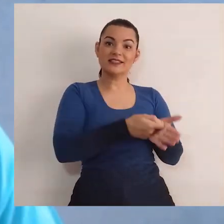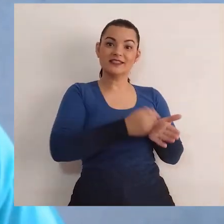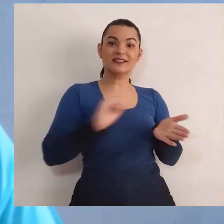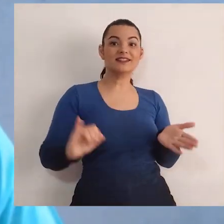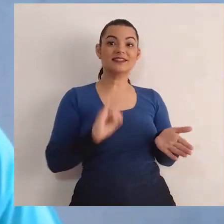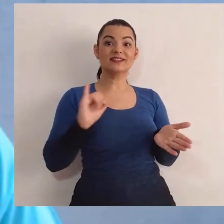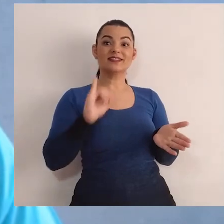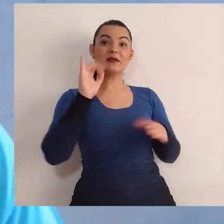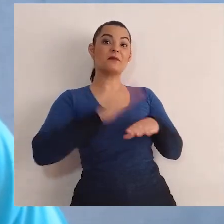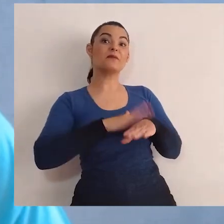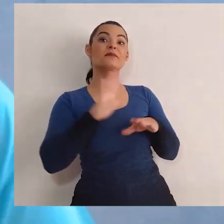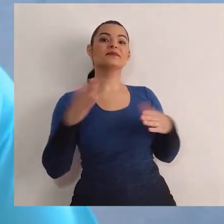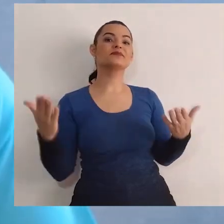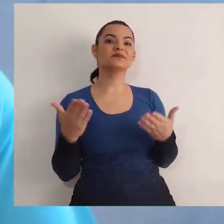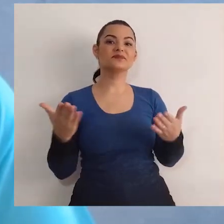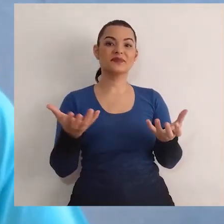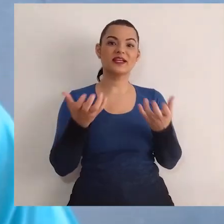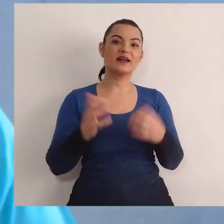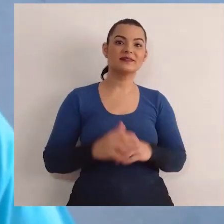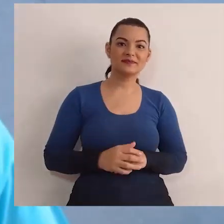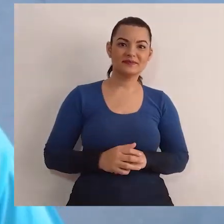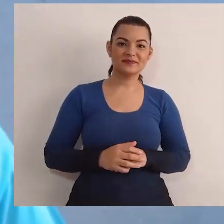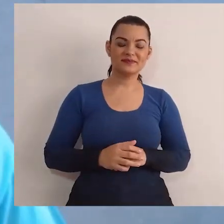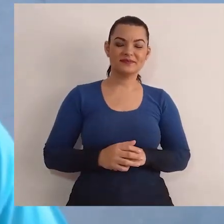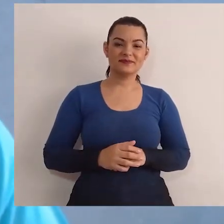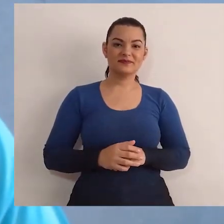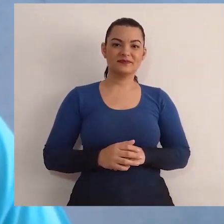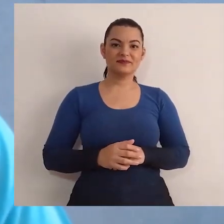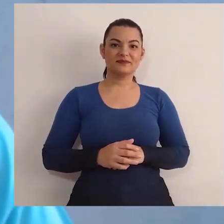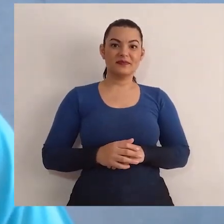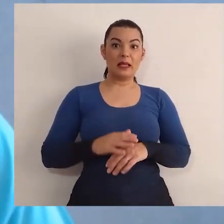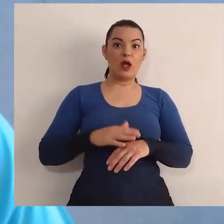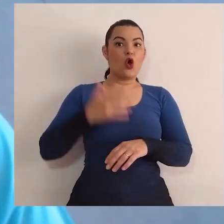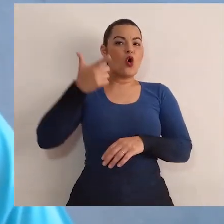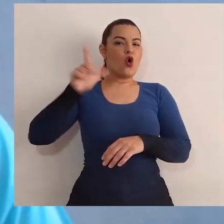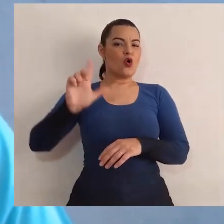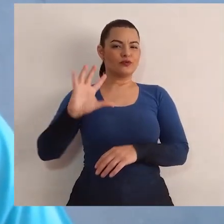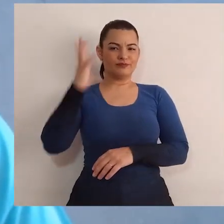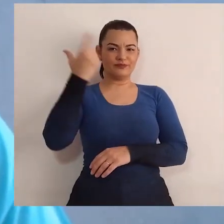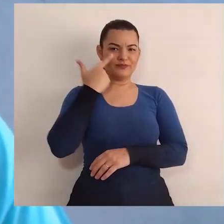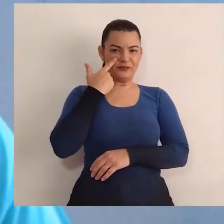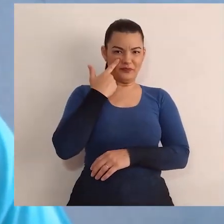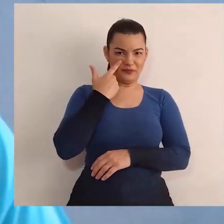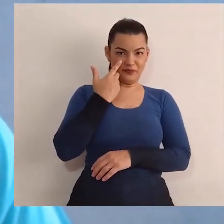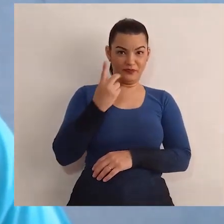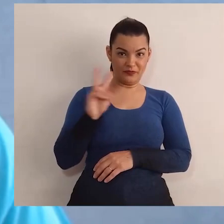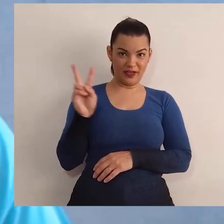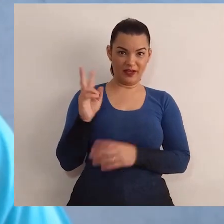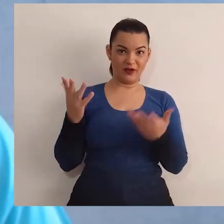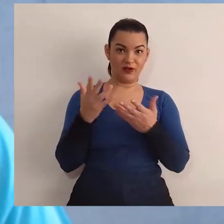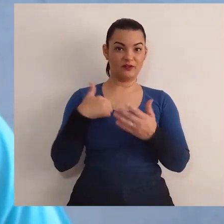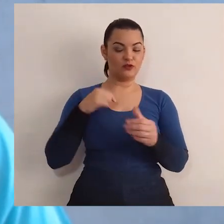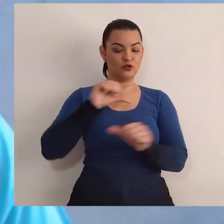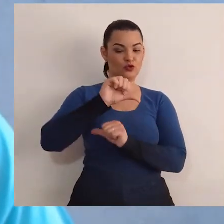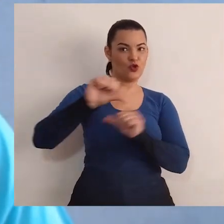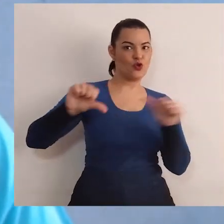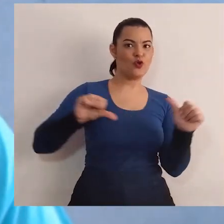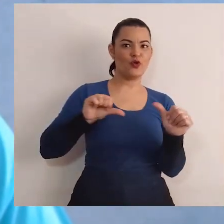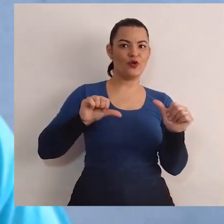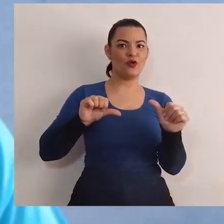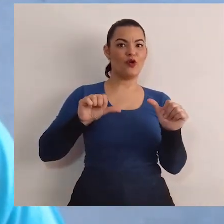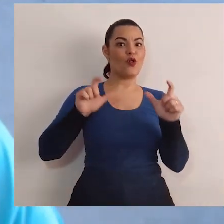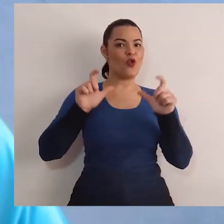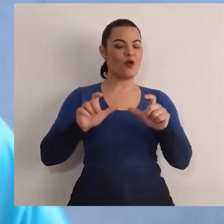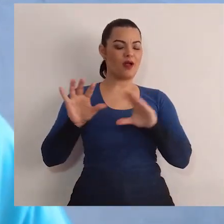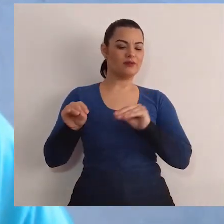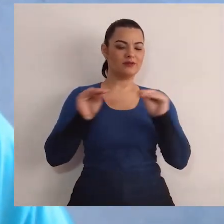importante para você nesse momento. O que você gostaria de decidir? Vamos olhar mais uma situação? Agora eu